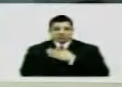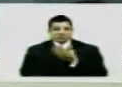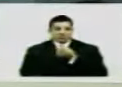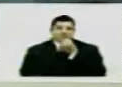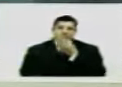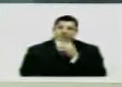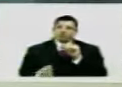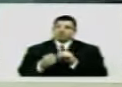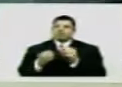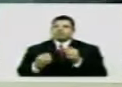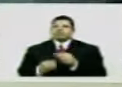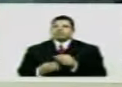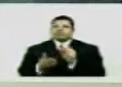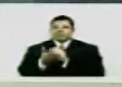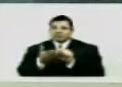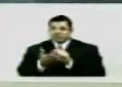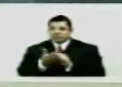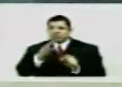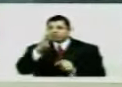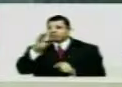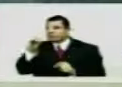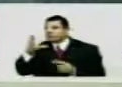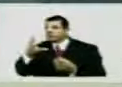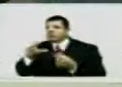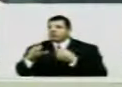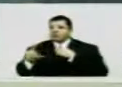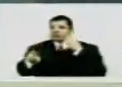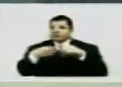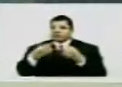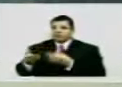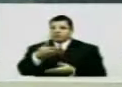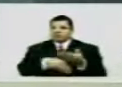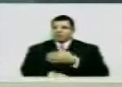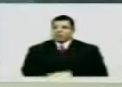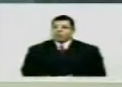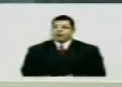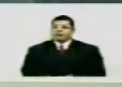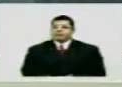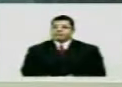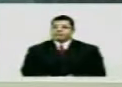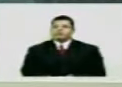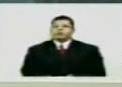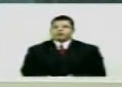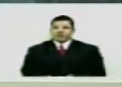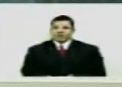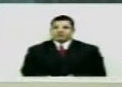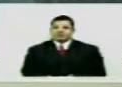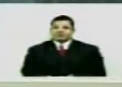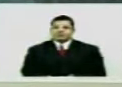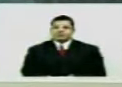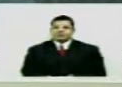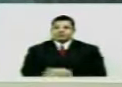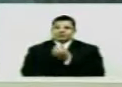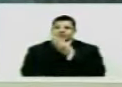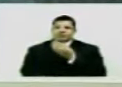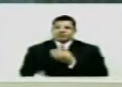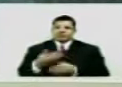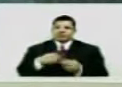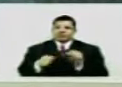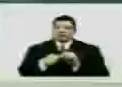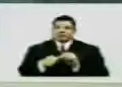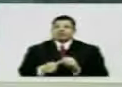Olha Faça aí um registro de ocorrência Contra mim Que deixei o computador Contra eu Que deixei o computador